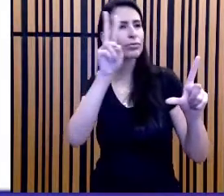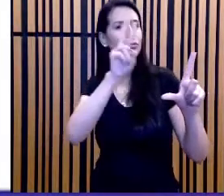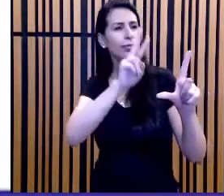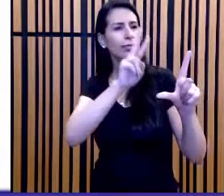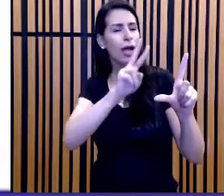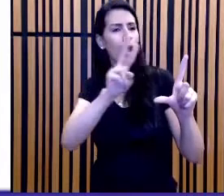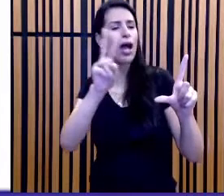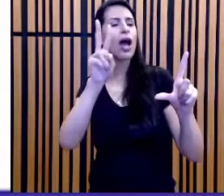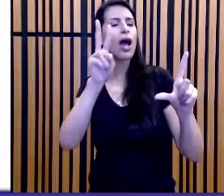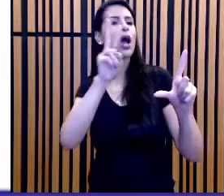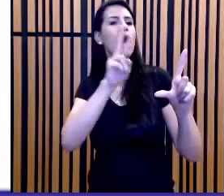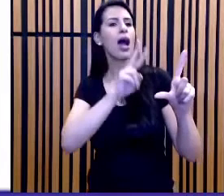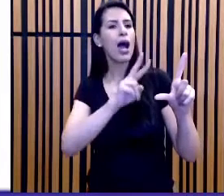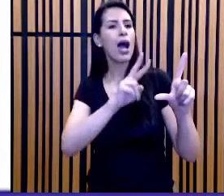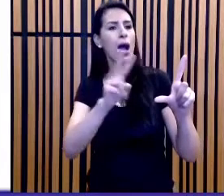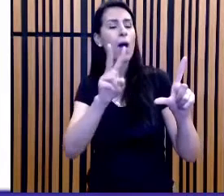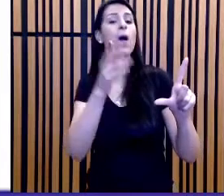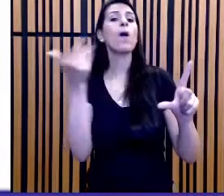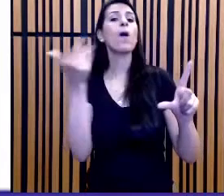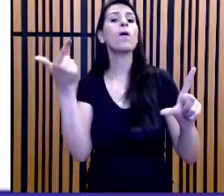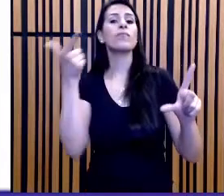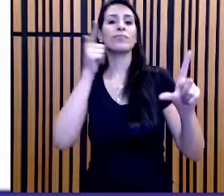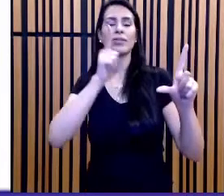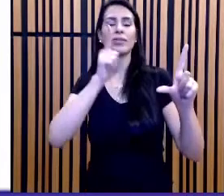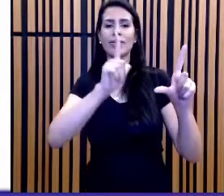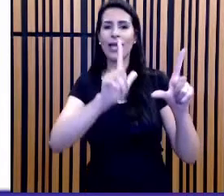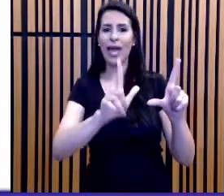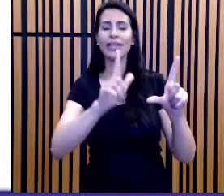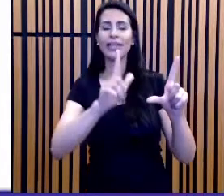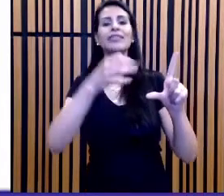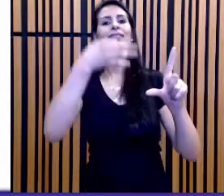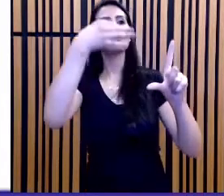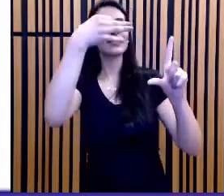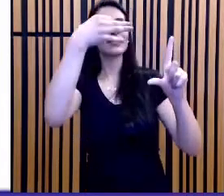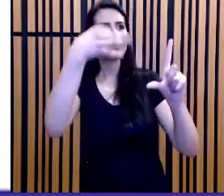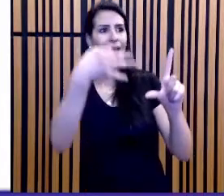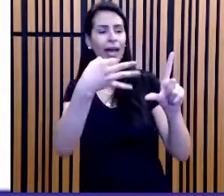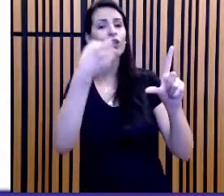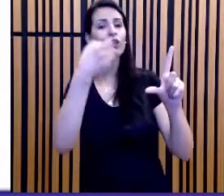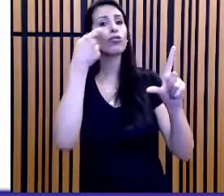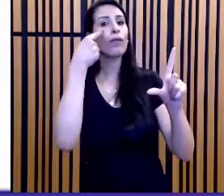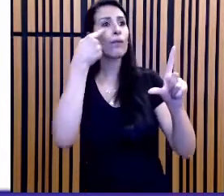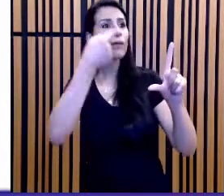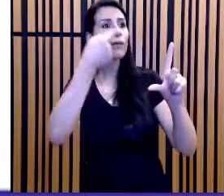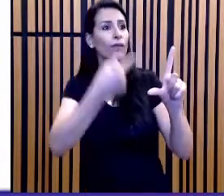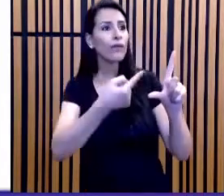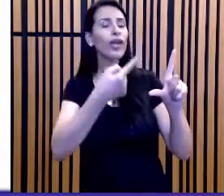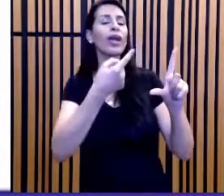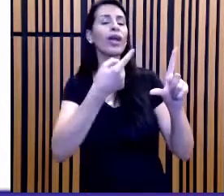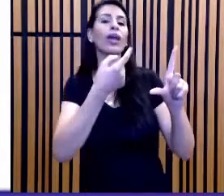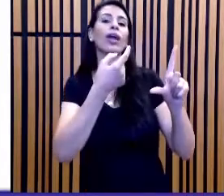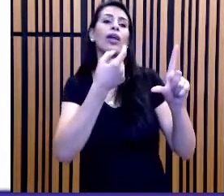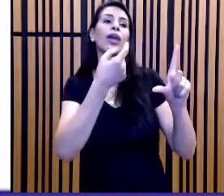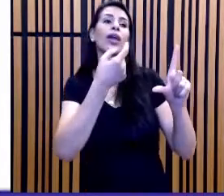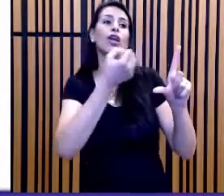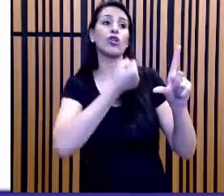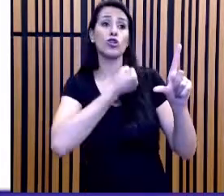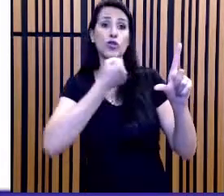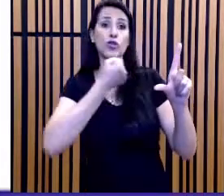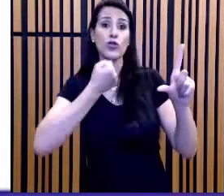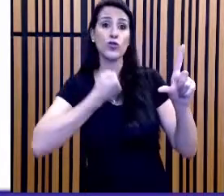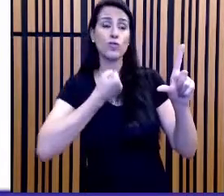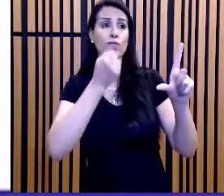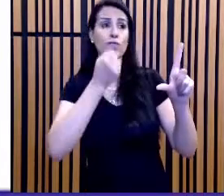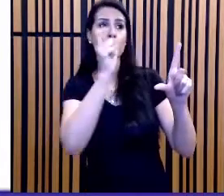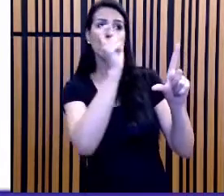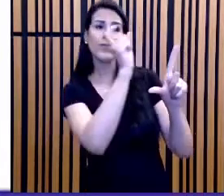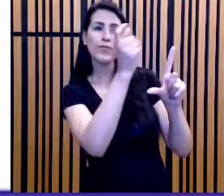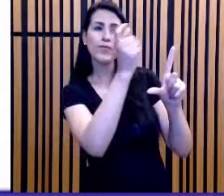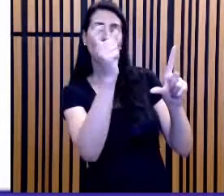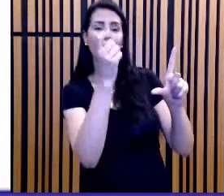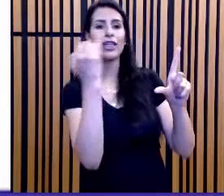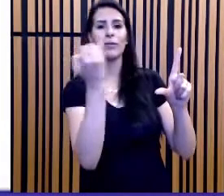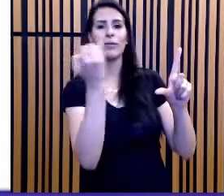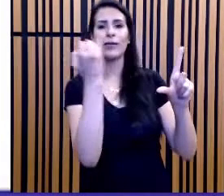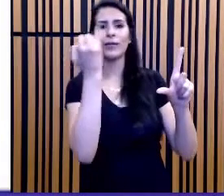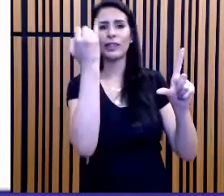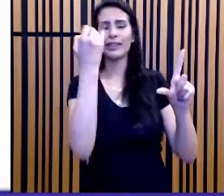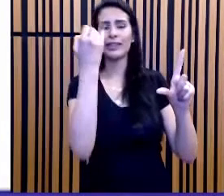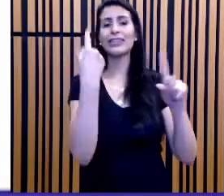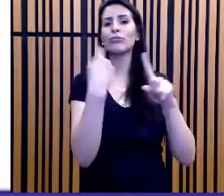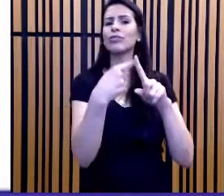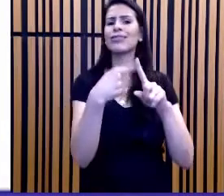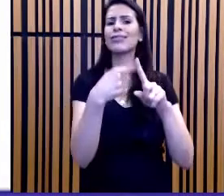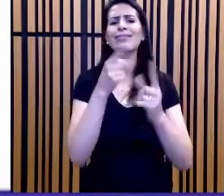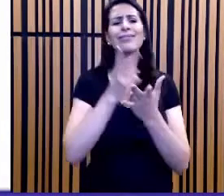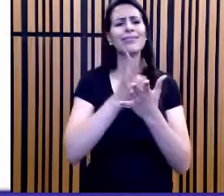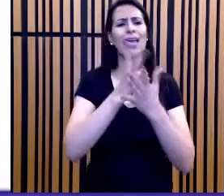os dados qualitativos potencialmente relevantes para cada uma das questões, certo? Todo enunciado vai sempre vir revestido de dados